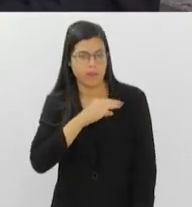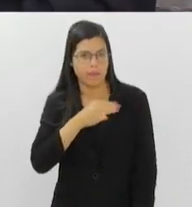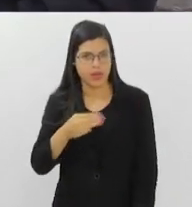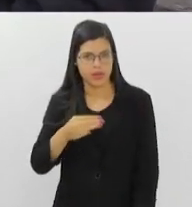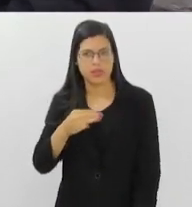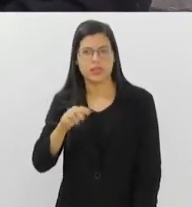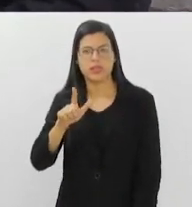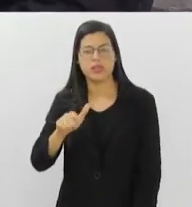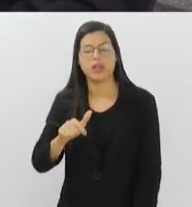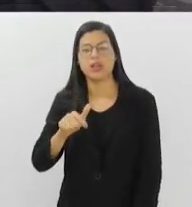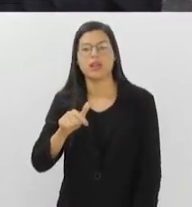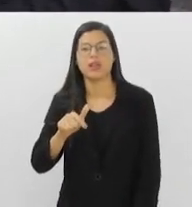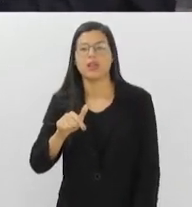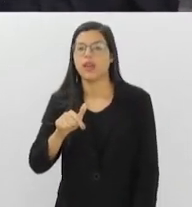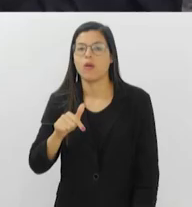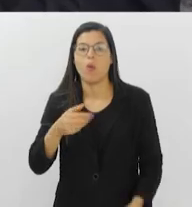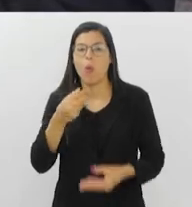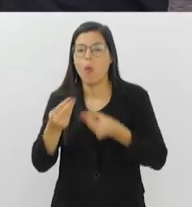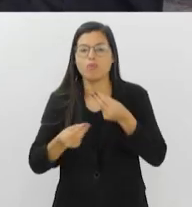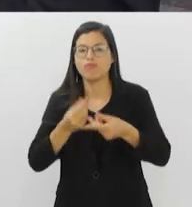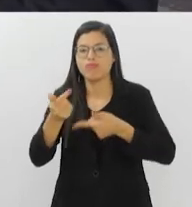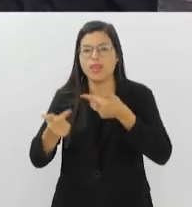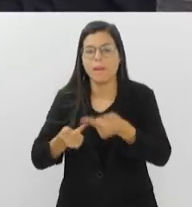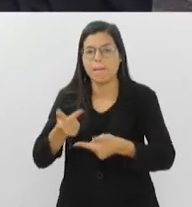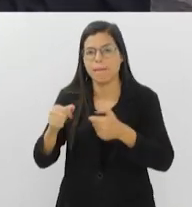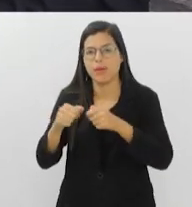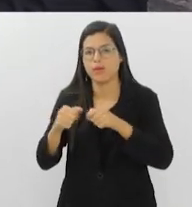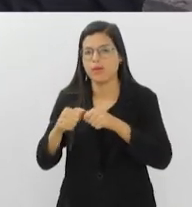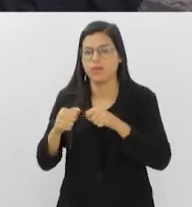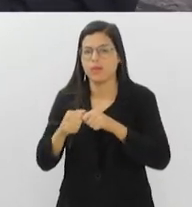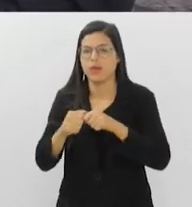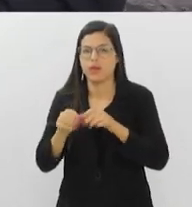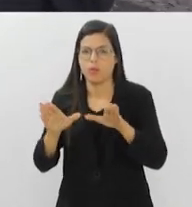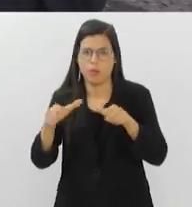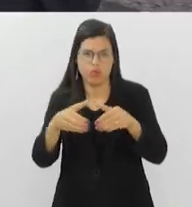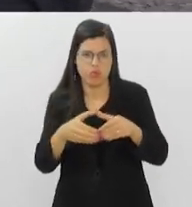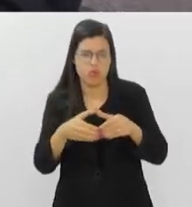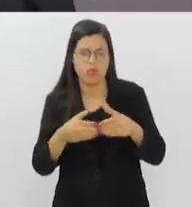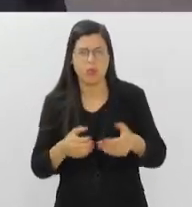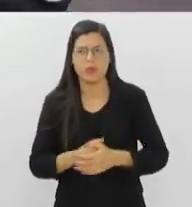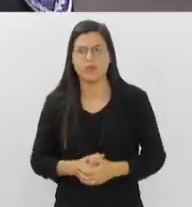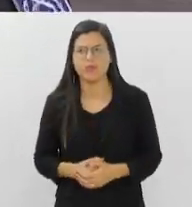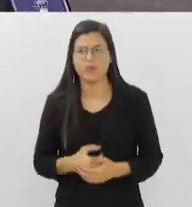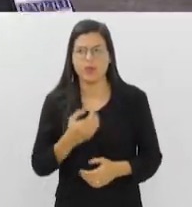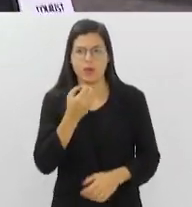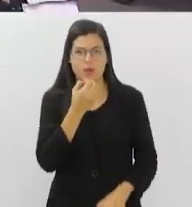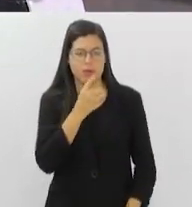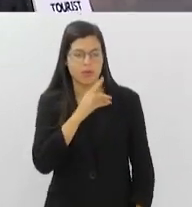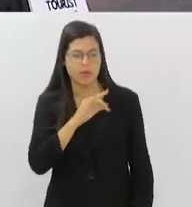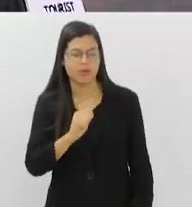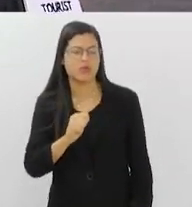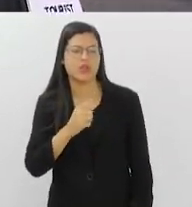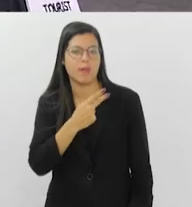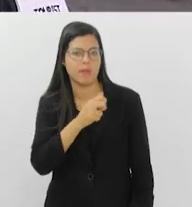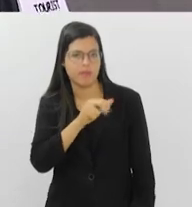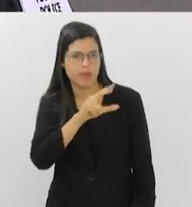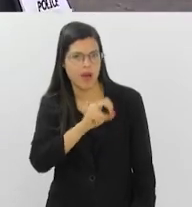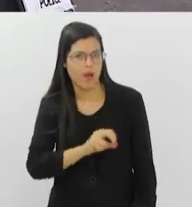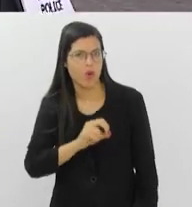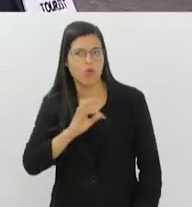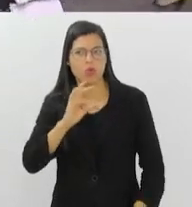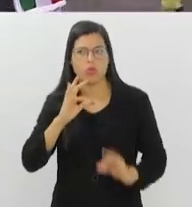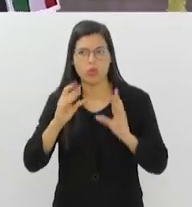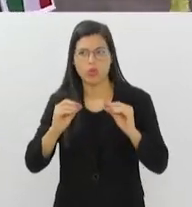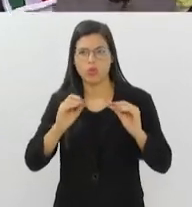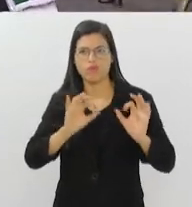Policiamento de Áreas Turísticas. Comandante, como é o trabalho realizado pelo Batalhão de Policiamento? Primeiramente, bom dia, Paulo. Bom dia a todos que